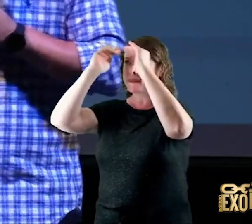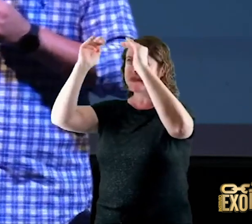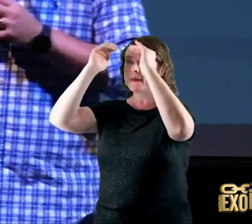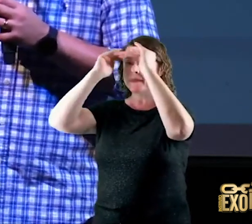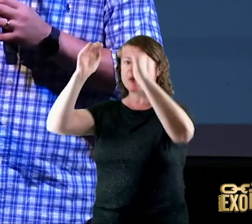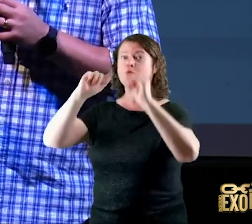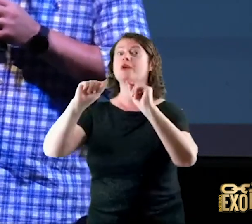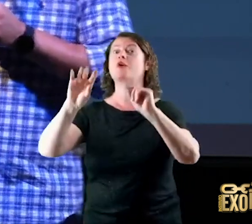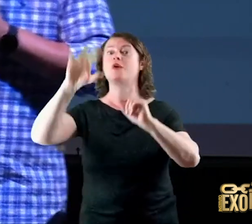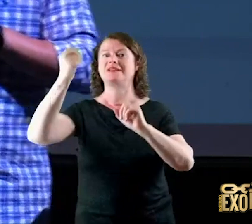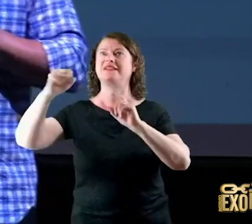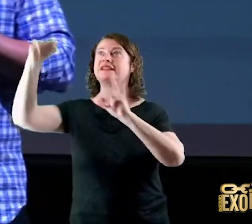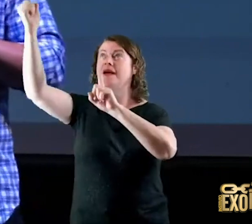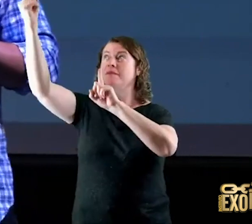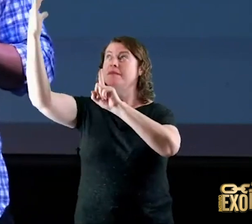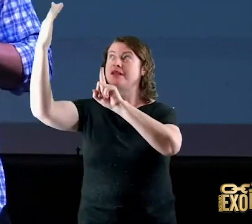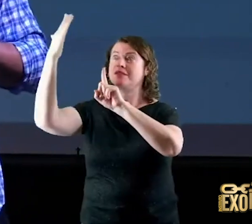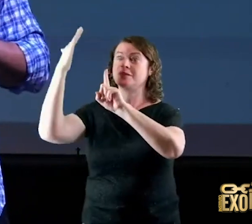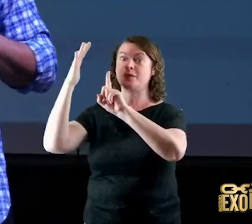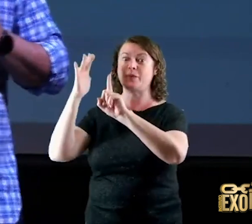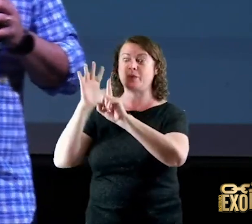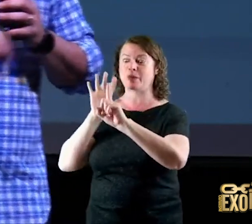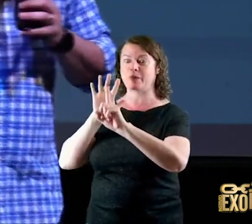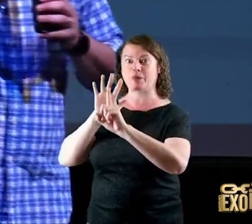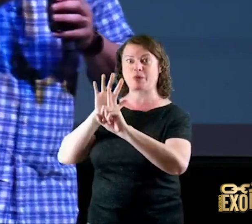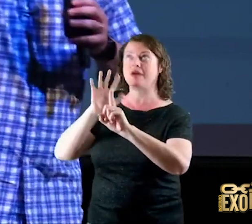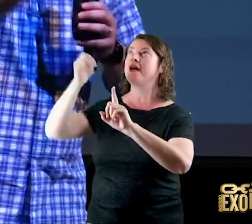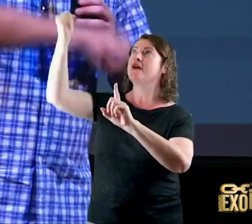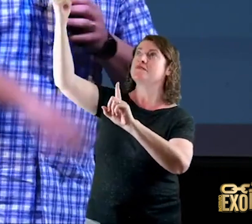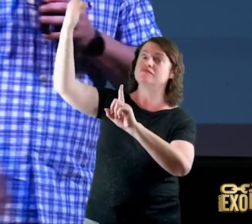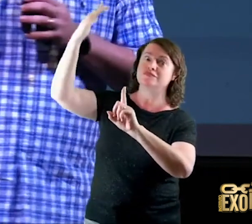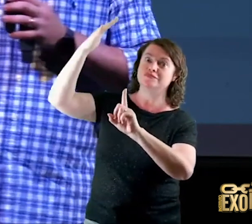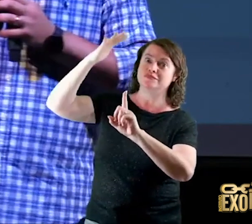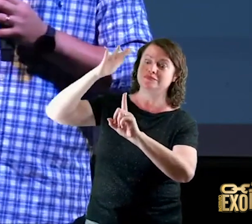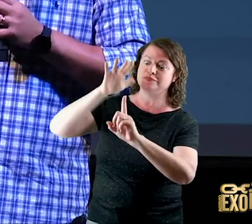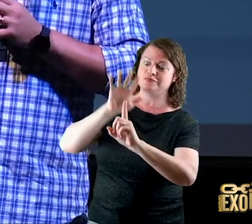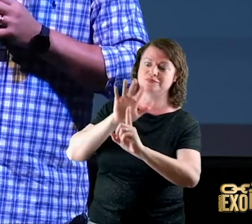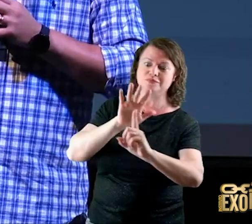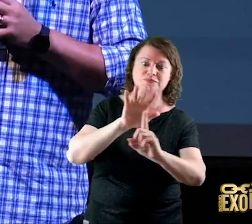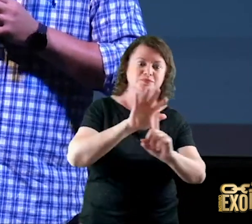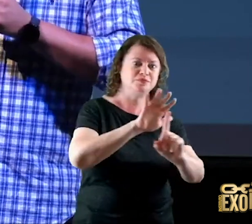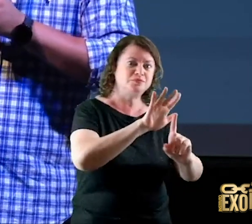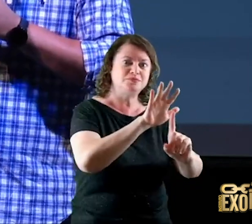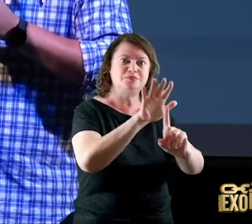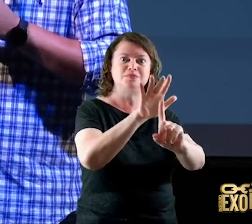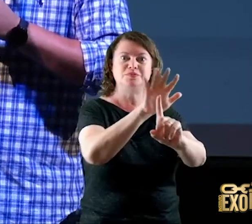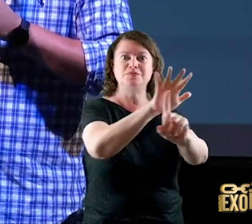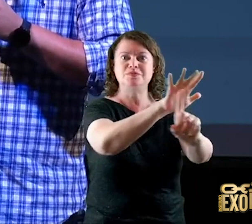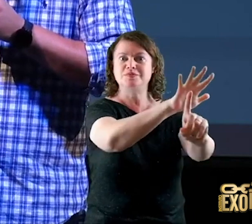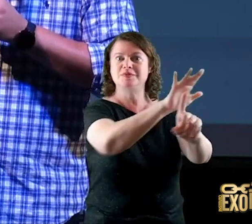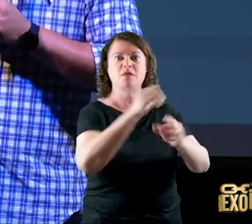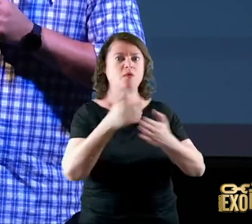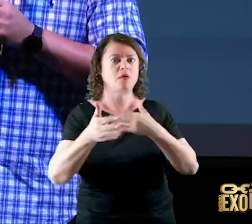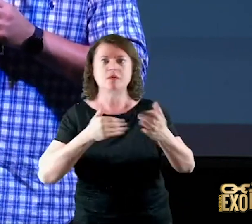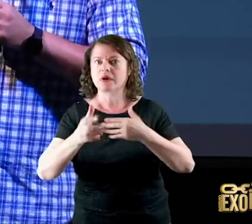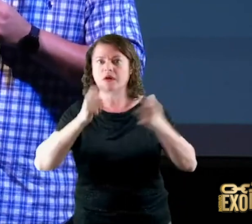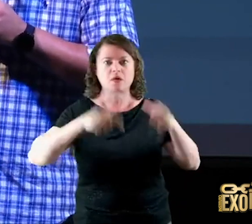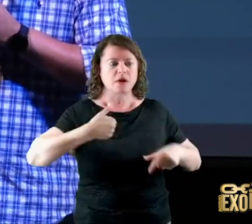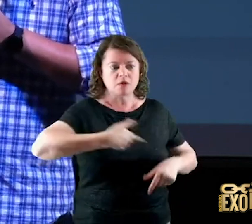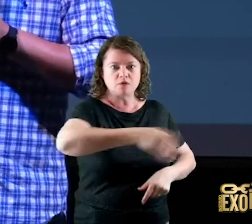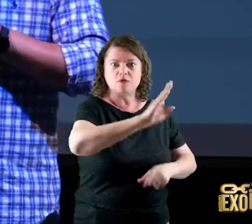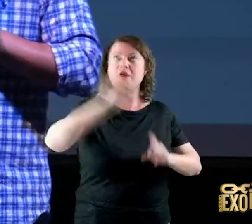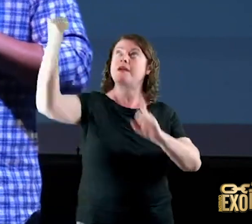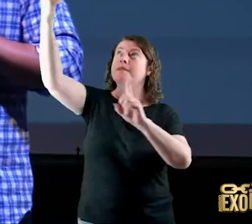atrás da bênção querido é só você obedecer porque a bênção te alcança obedece a Deus essas